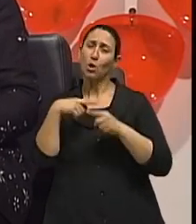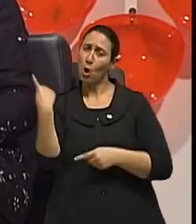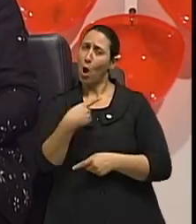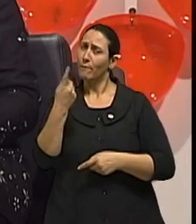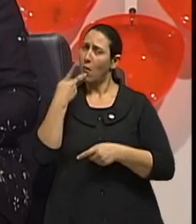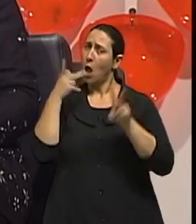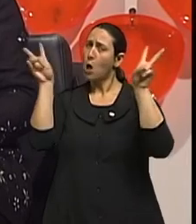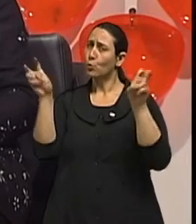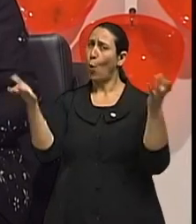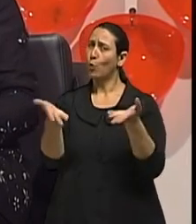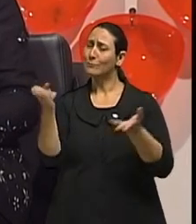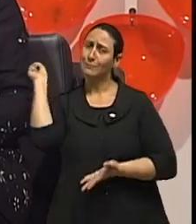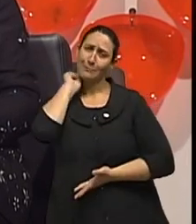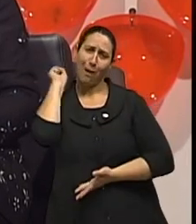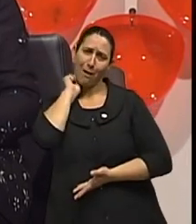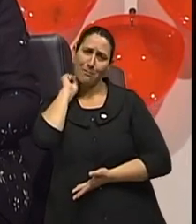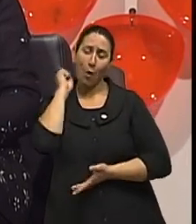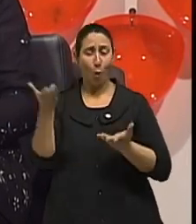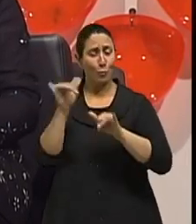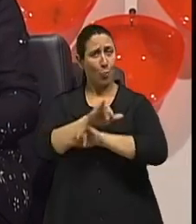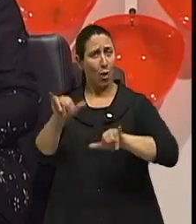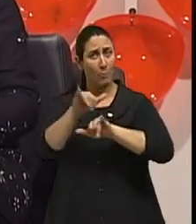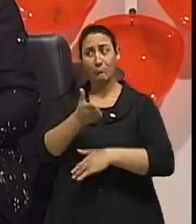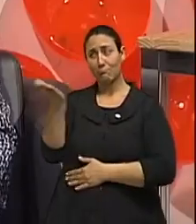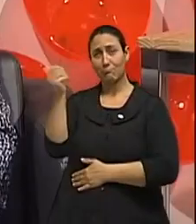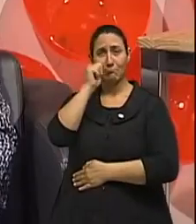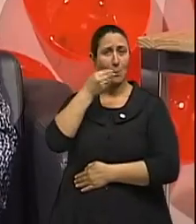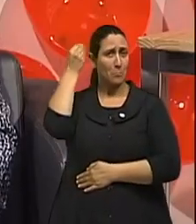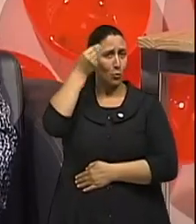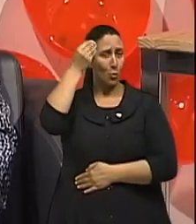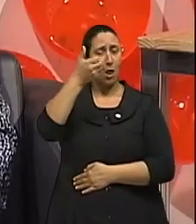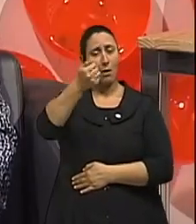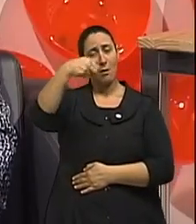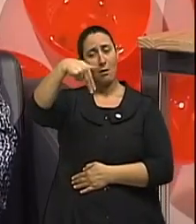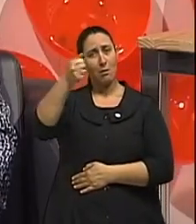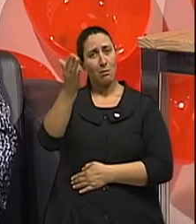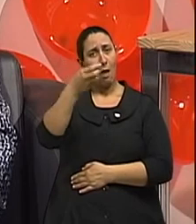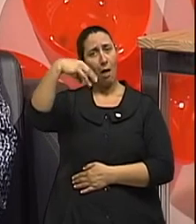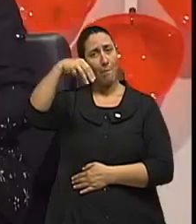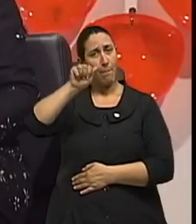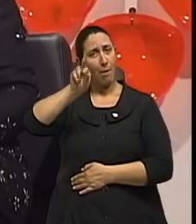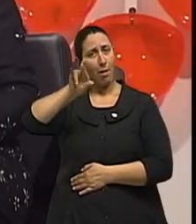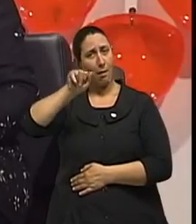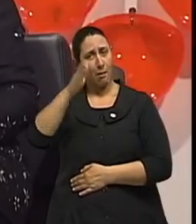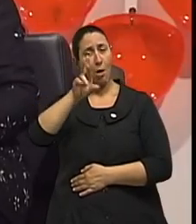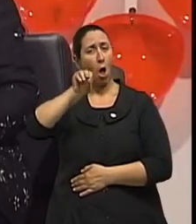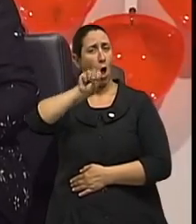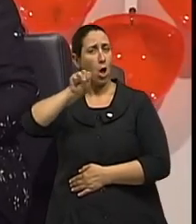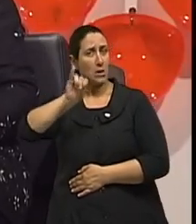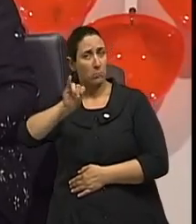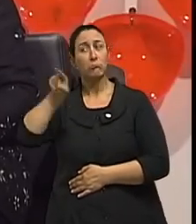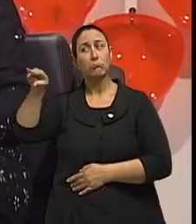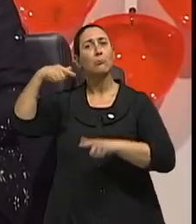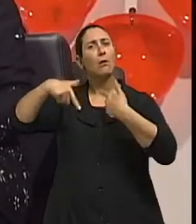vamos falar sobre eles, é aqui no programa de hoje, com a psicóloga Ana Maria Rossi, presidente da Associação